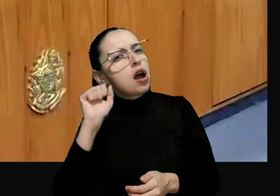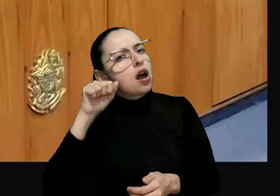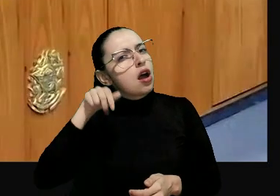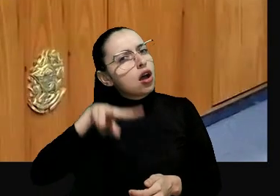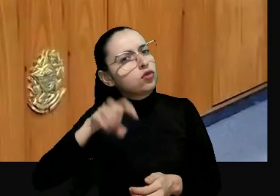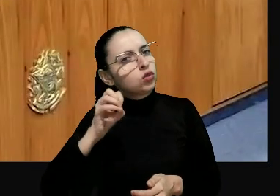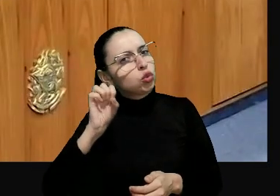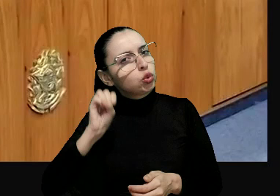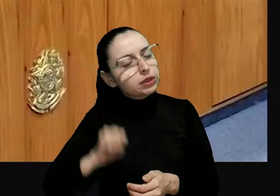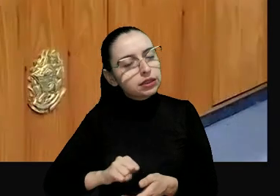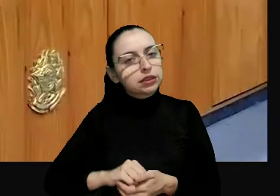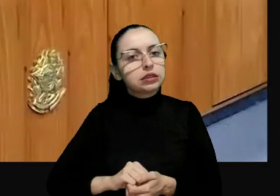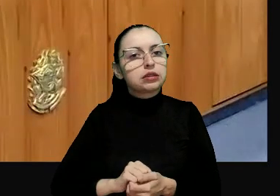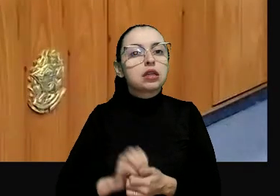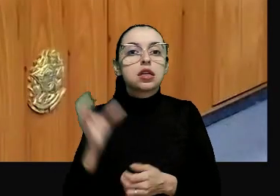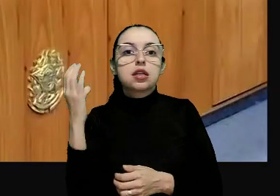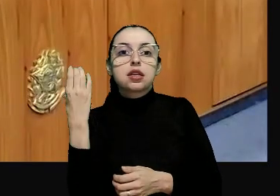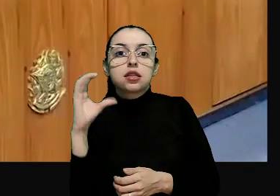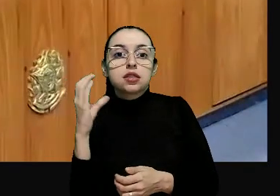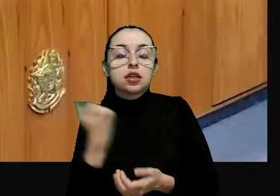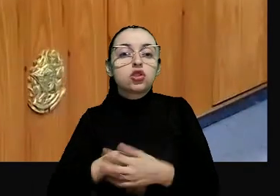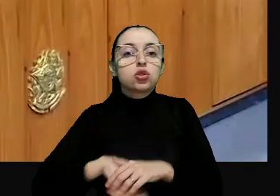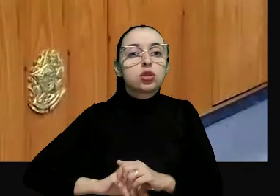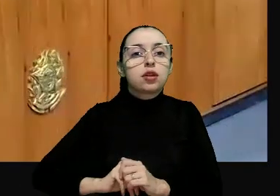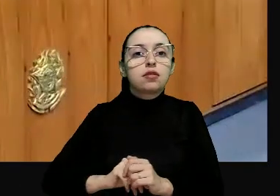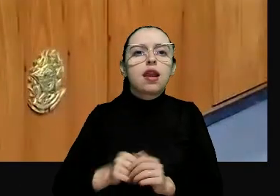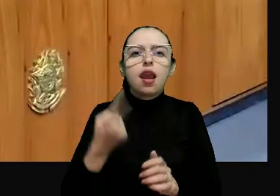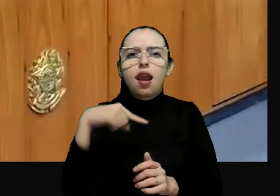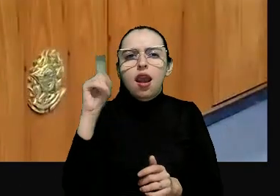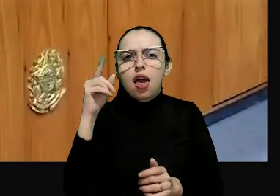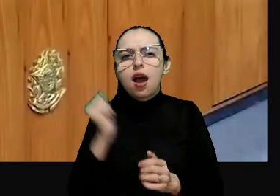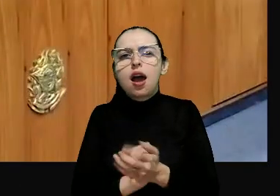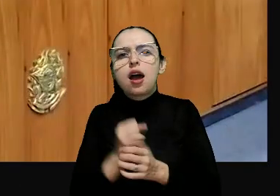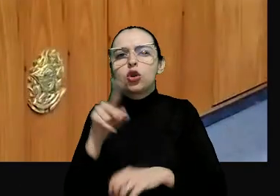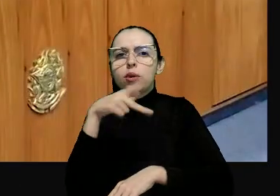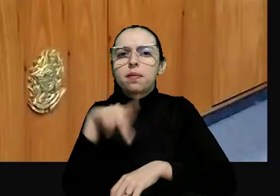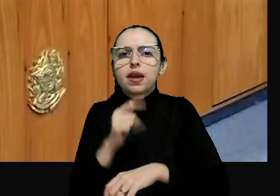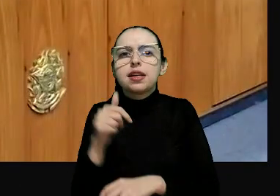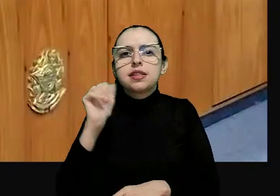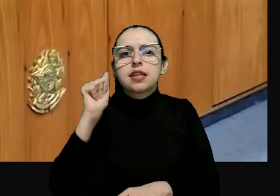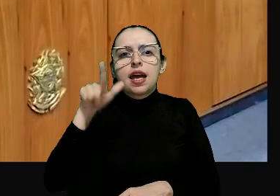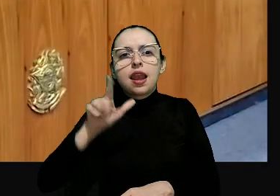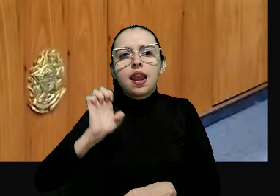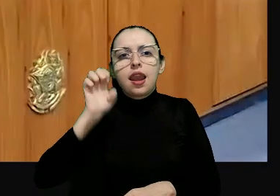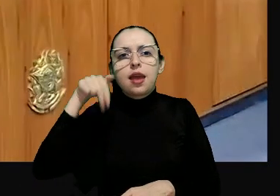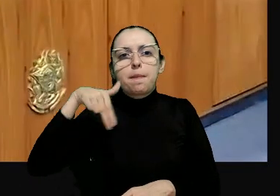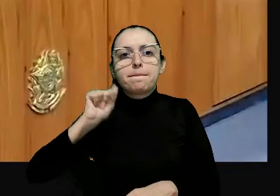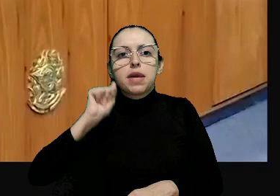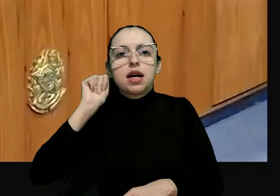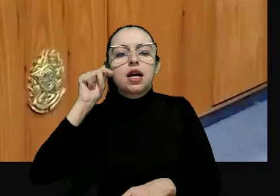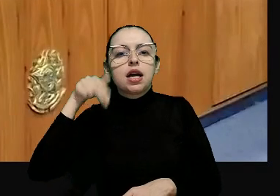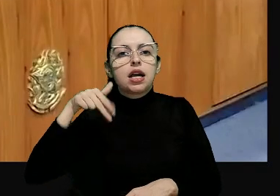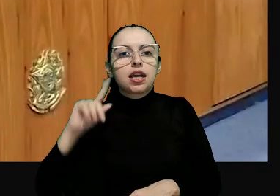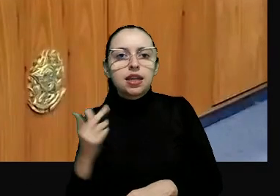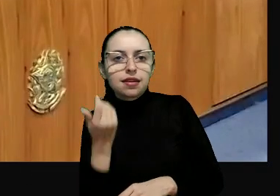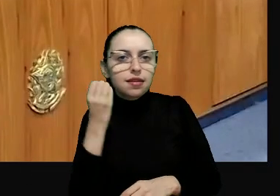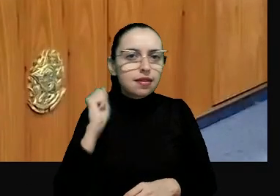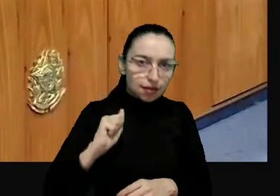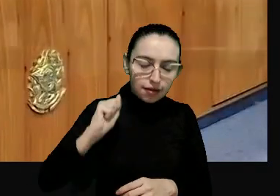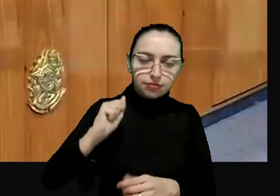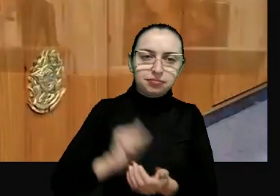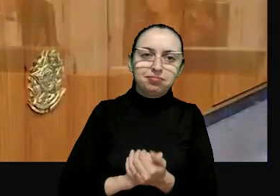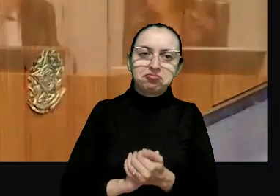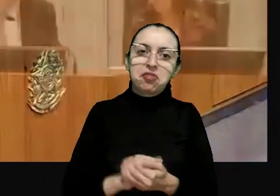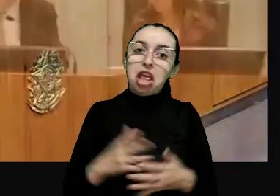Foundation Instituição de Excelência Científica na Alemanha e no mundo então hoje temos realmente um dia de gala aqui para nós na escola